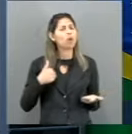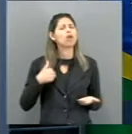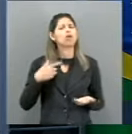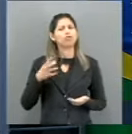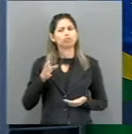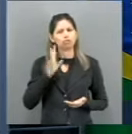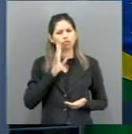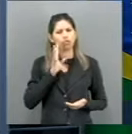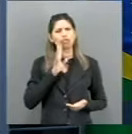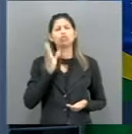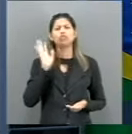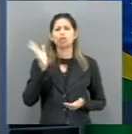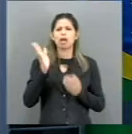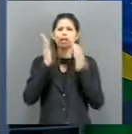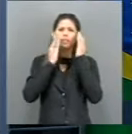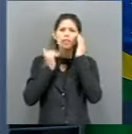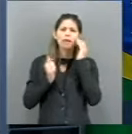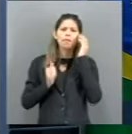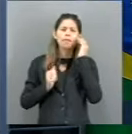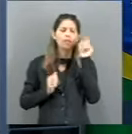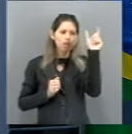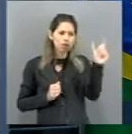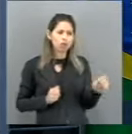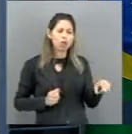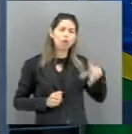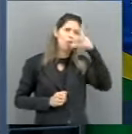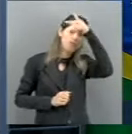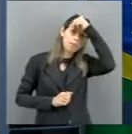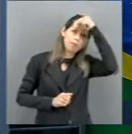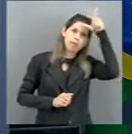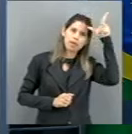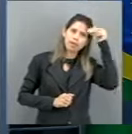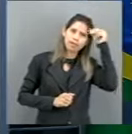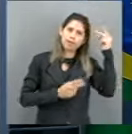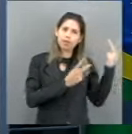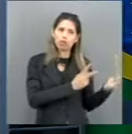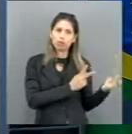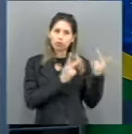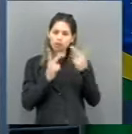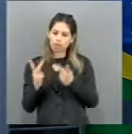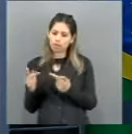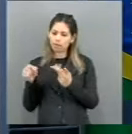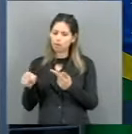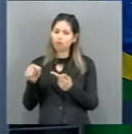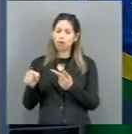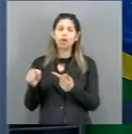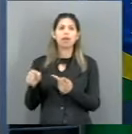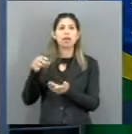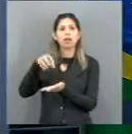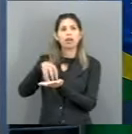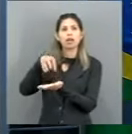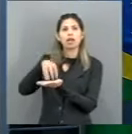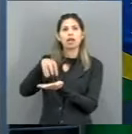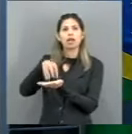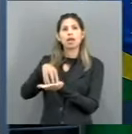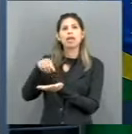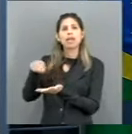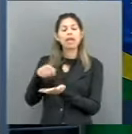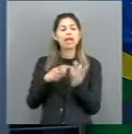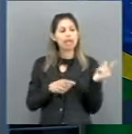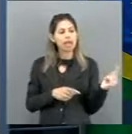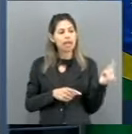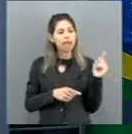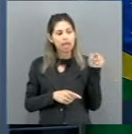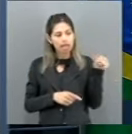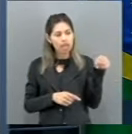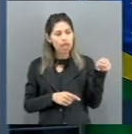Câmara de Vereadores e me recebeu na porta daquele evento,